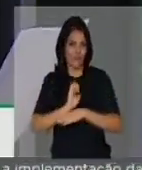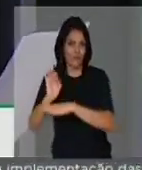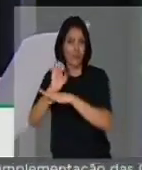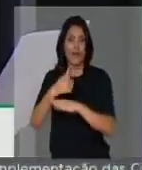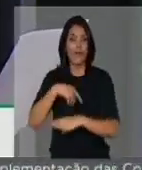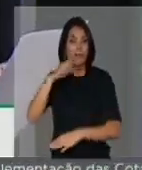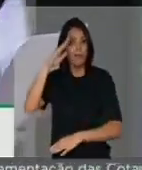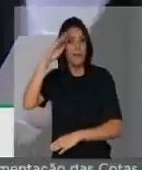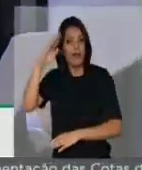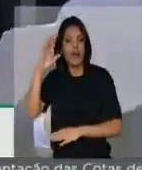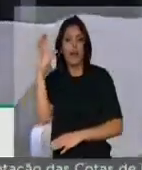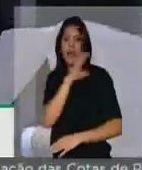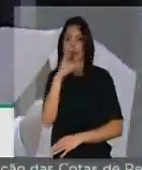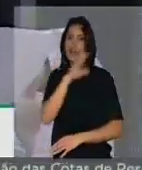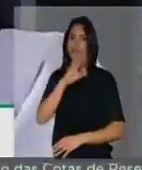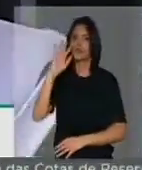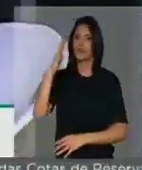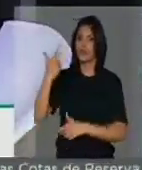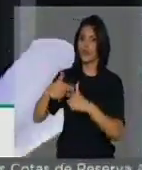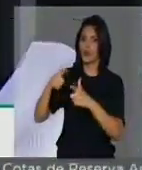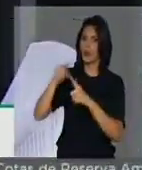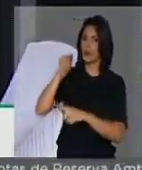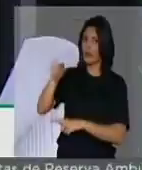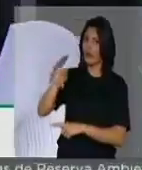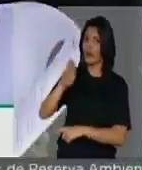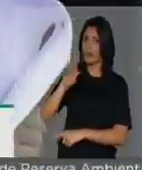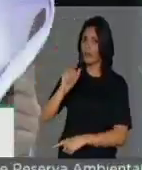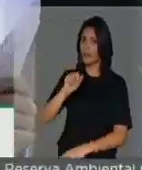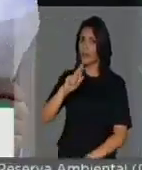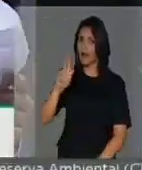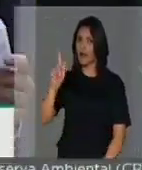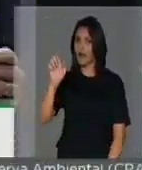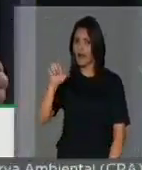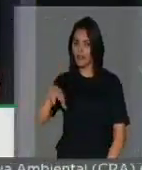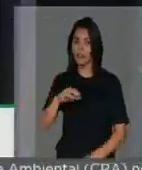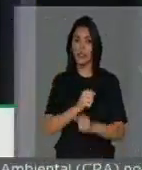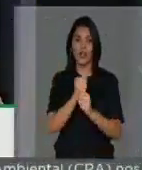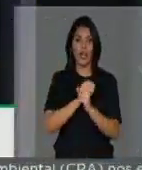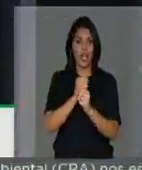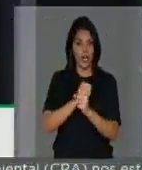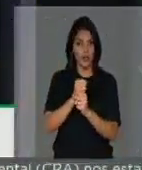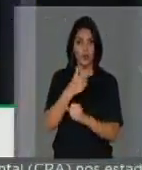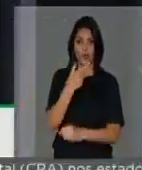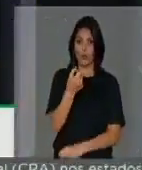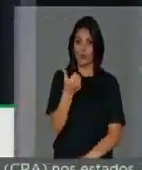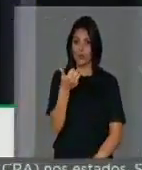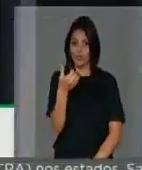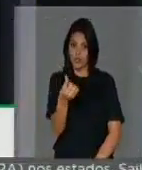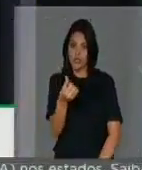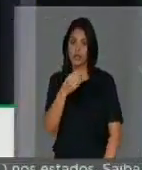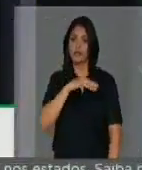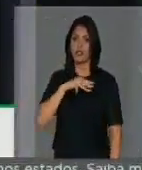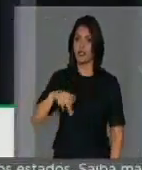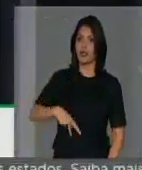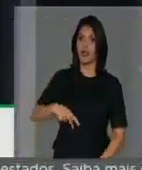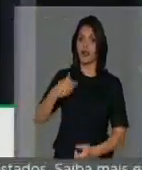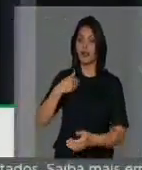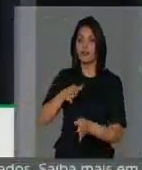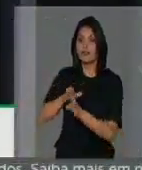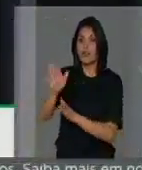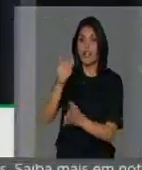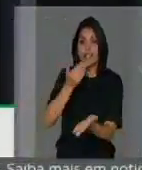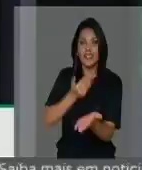a máxima celeridade à resolução da questão. Em 2016, o Ministério Público recomendou que o DENOX iniciasse